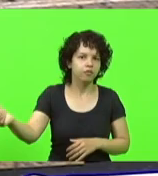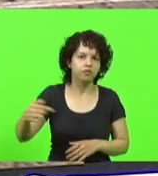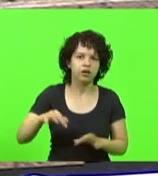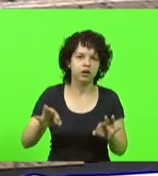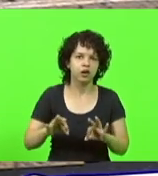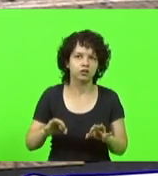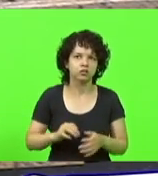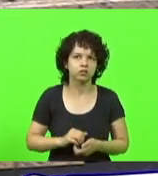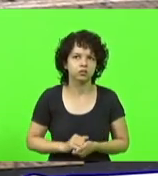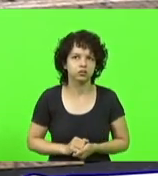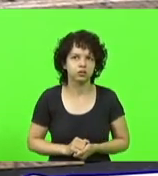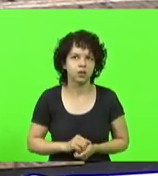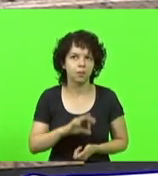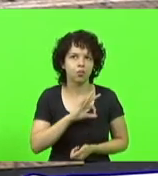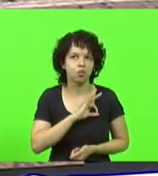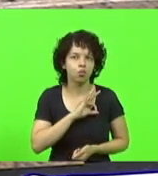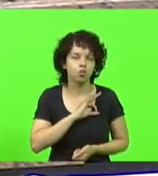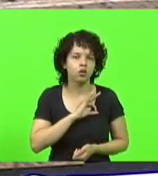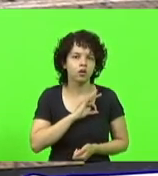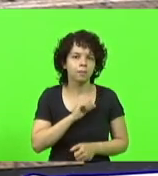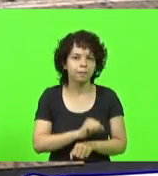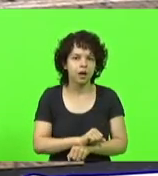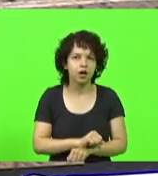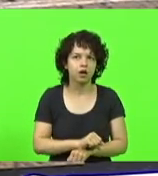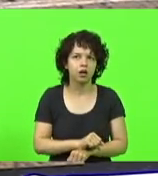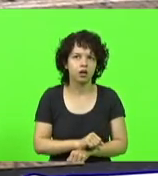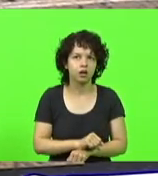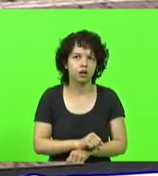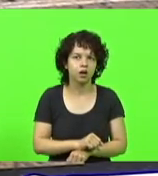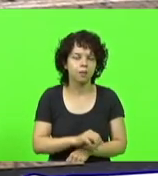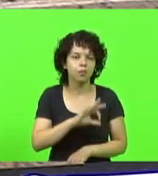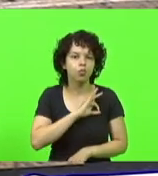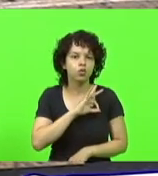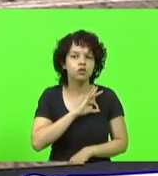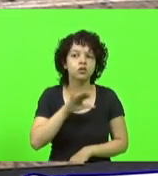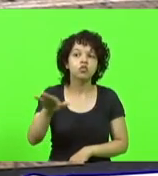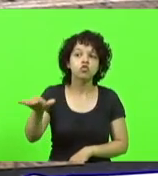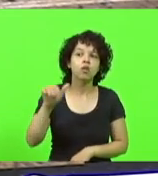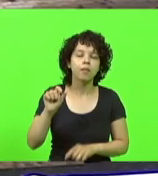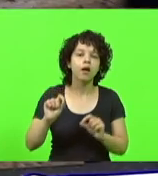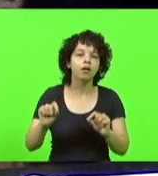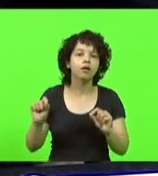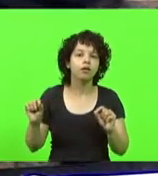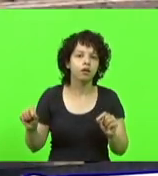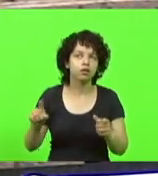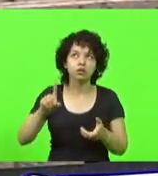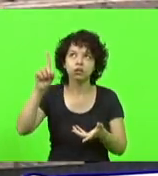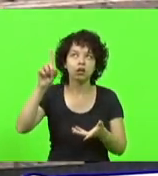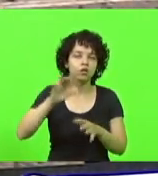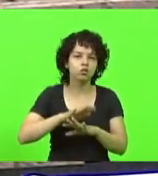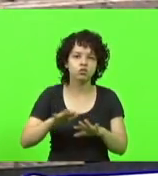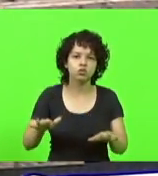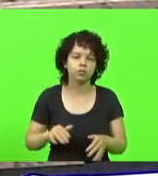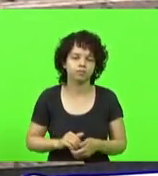E se a polícia parar e falar assim, a polícia não tem para quem chamar, além de Deus, obviamente.